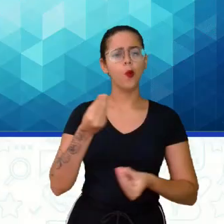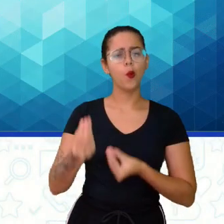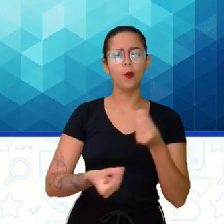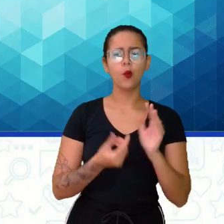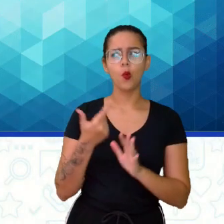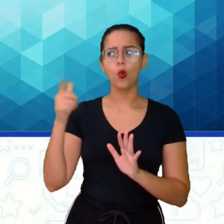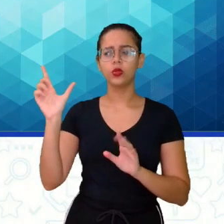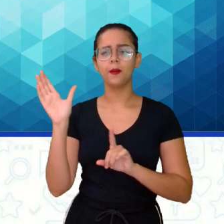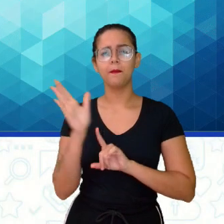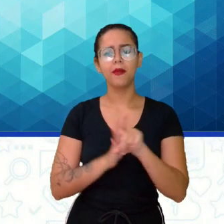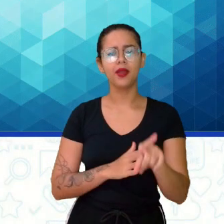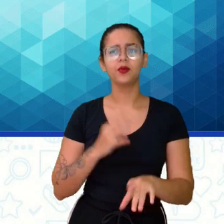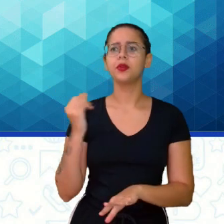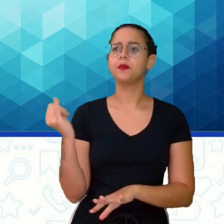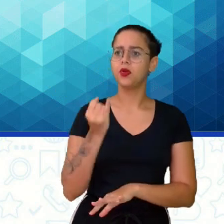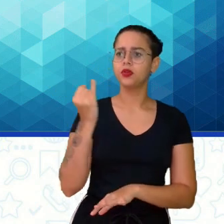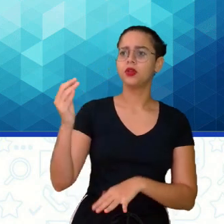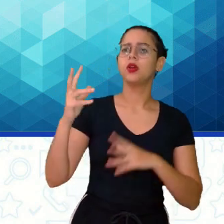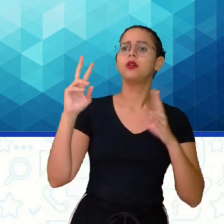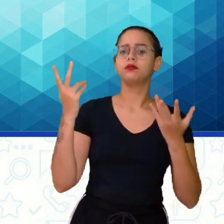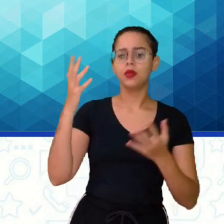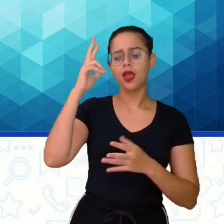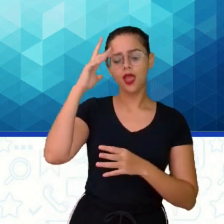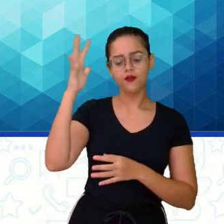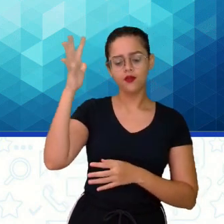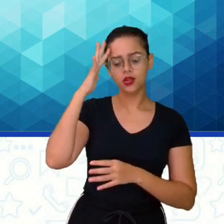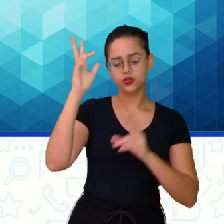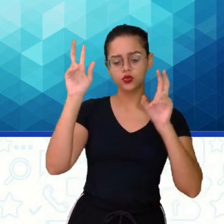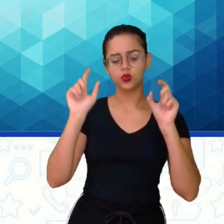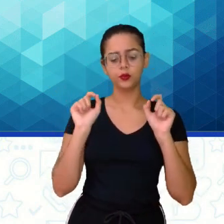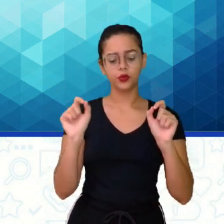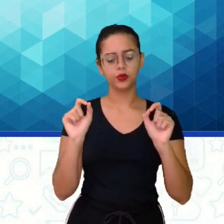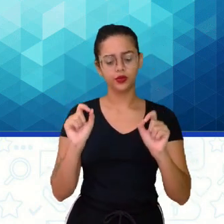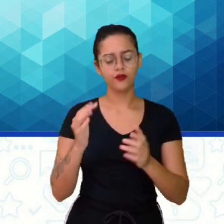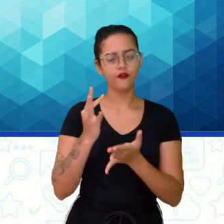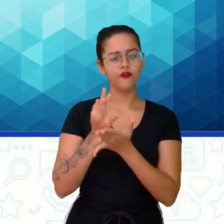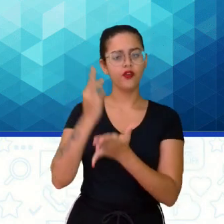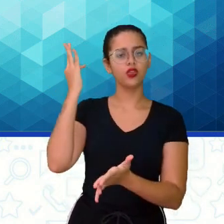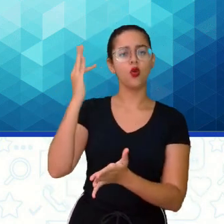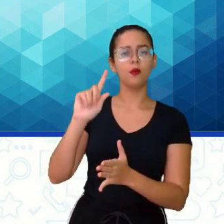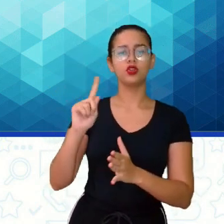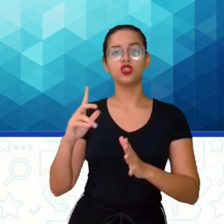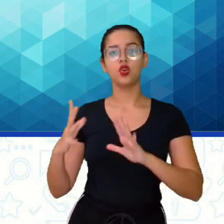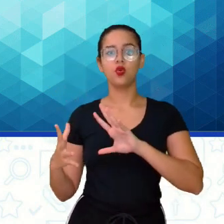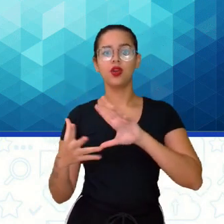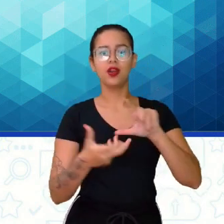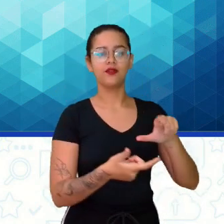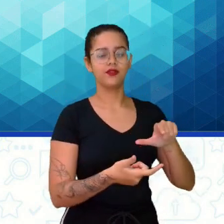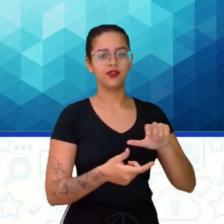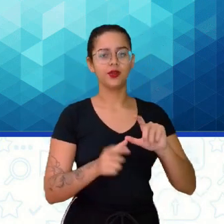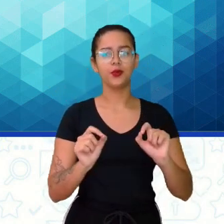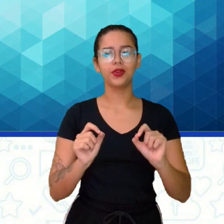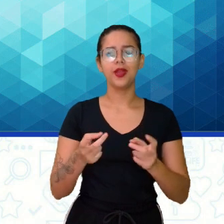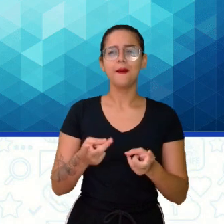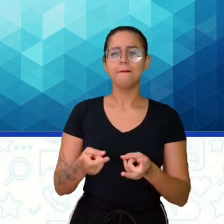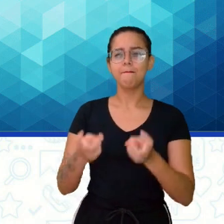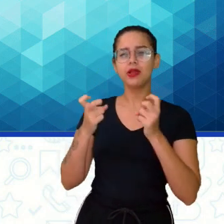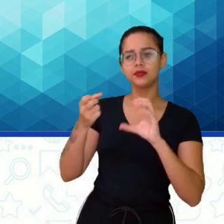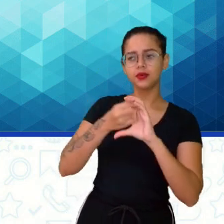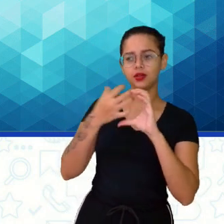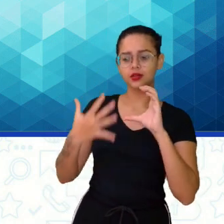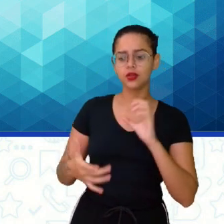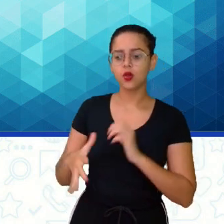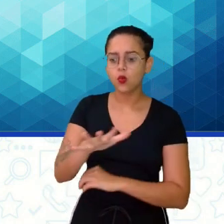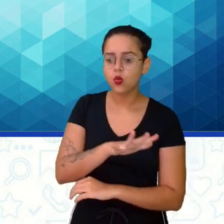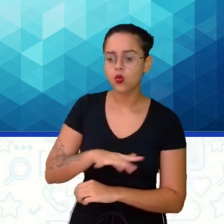Outra pergunta importante quando a gente está refletindo sobre os fenômenos geográficos. Que é perceber as características